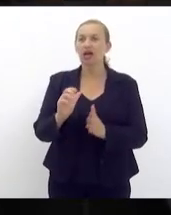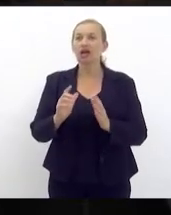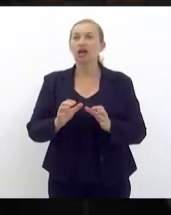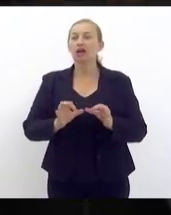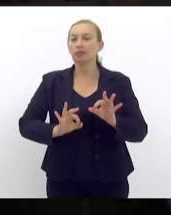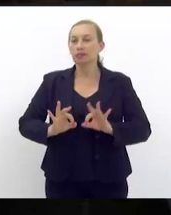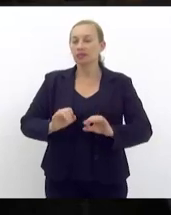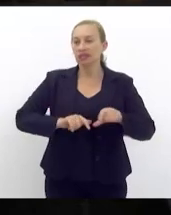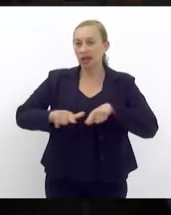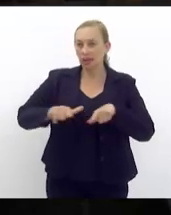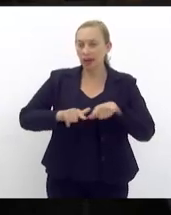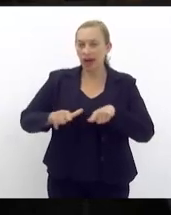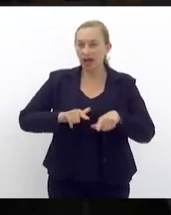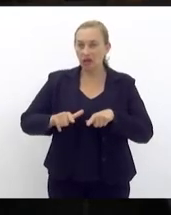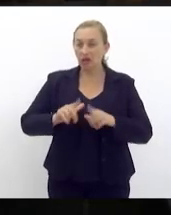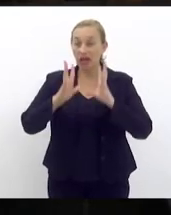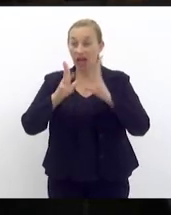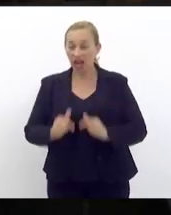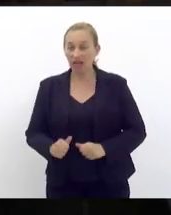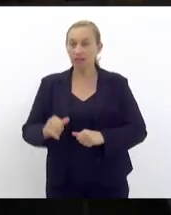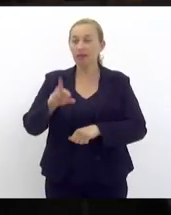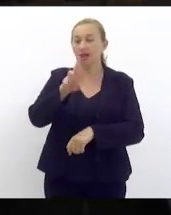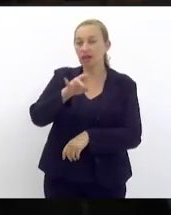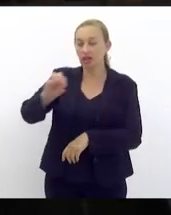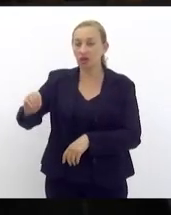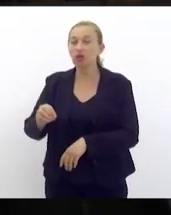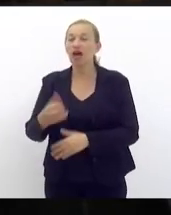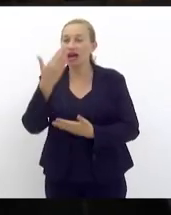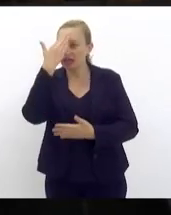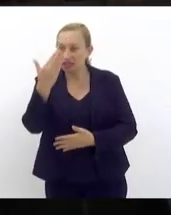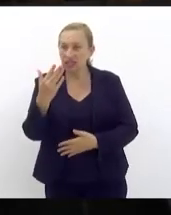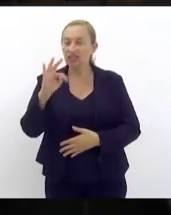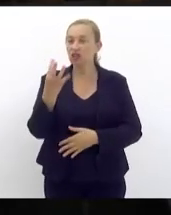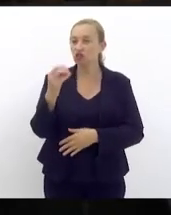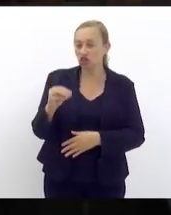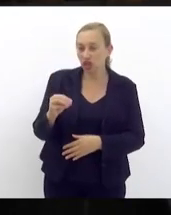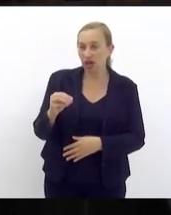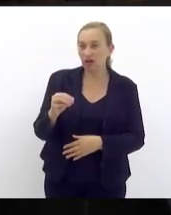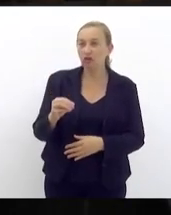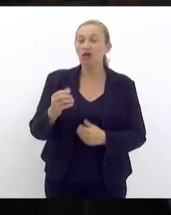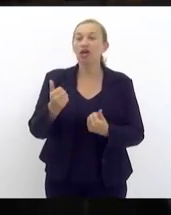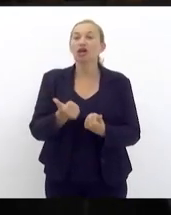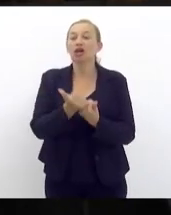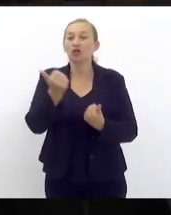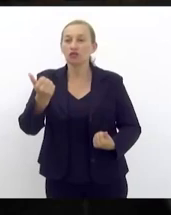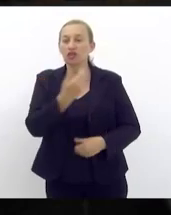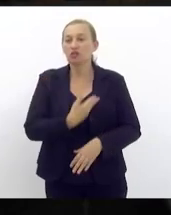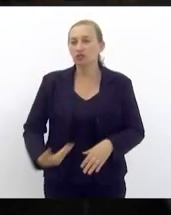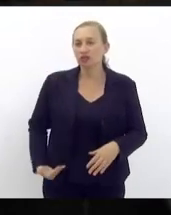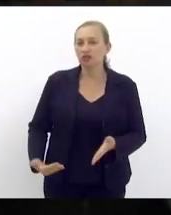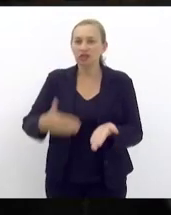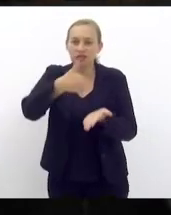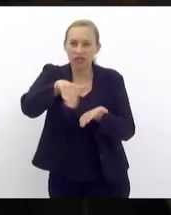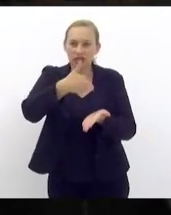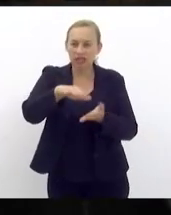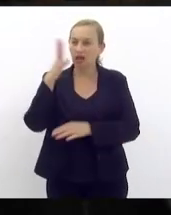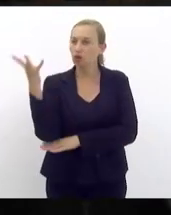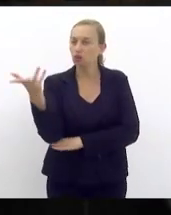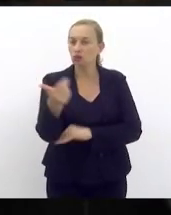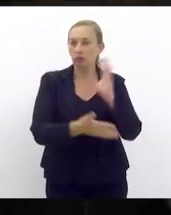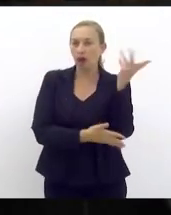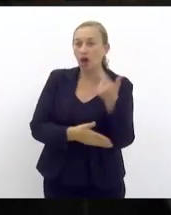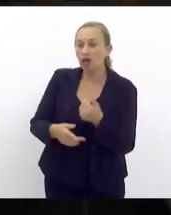do INEA então queria agradecer demais ao Thiago Pampolha que é o nosso vice-governador e secretário de meio ambiente que nos